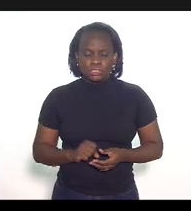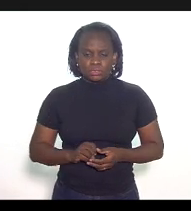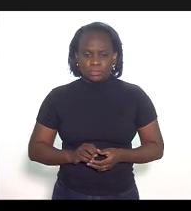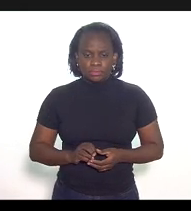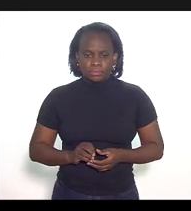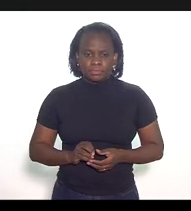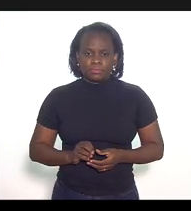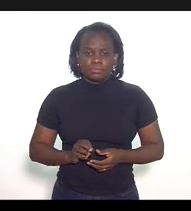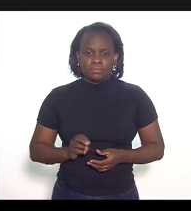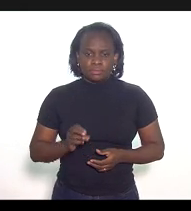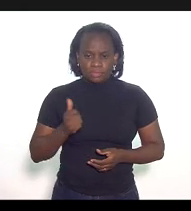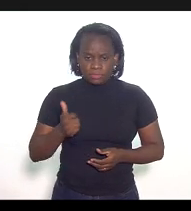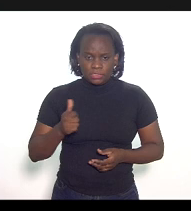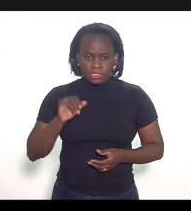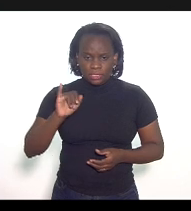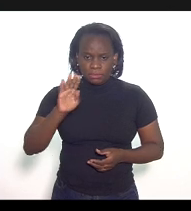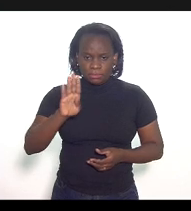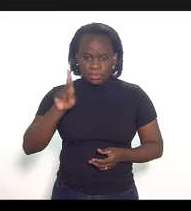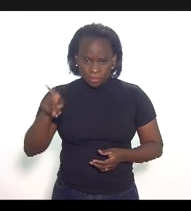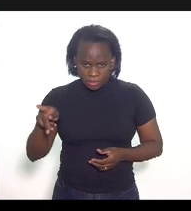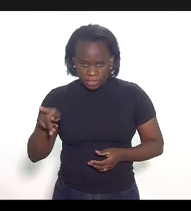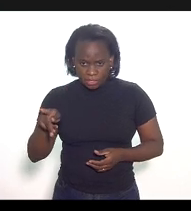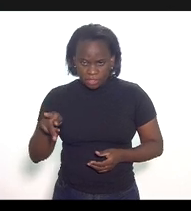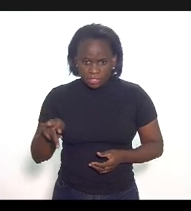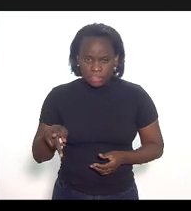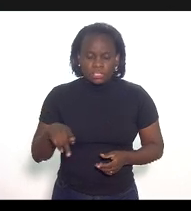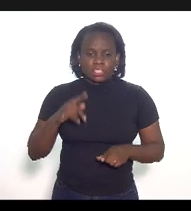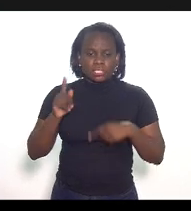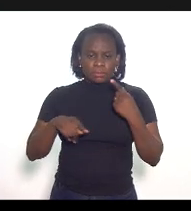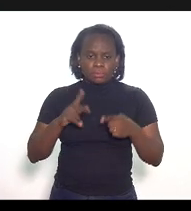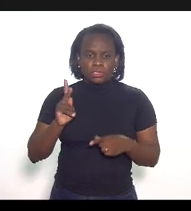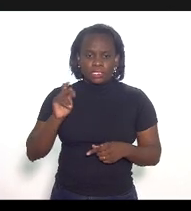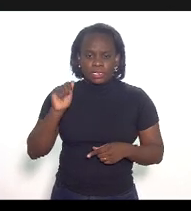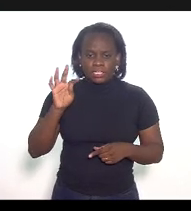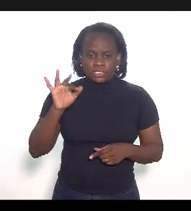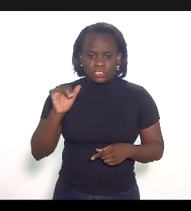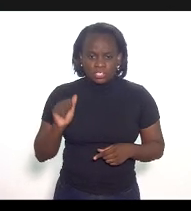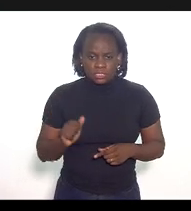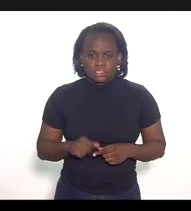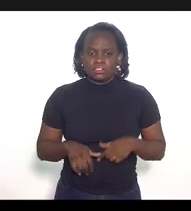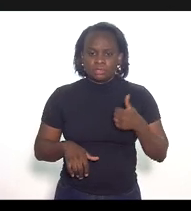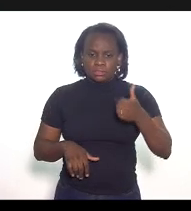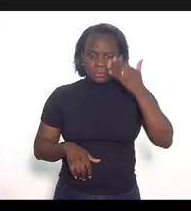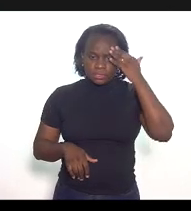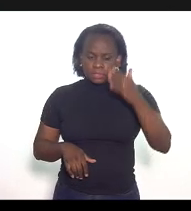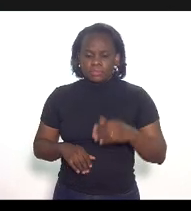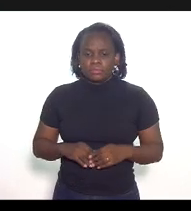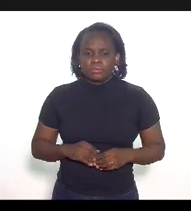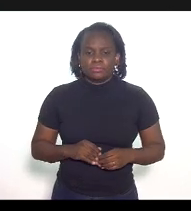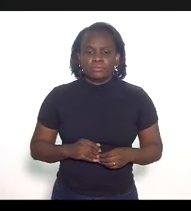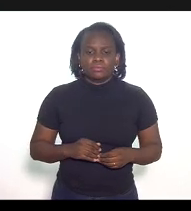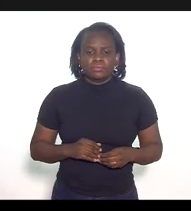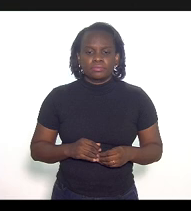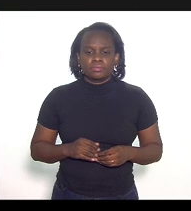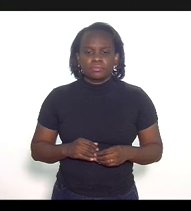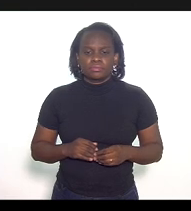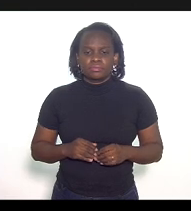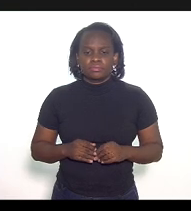ok o IBP depois a Catiana ok obrigado deputado